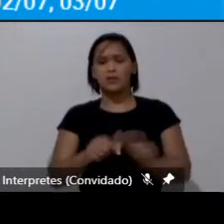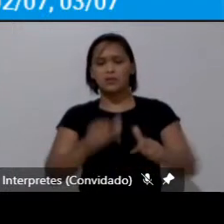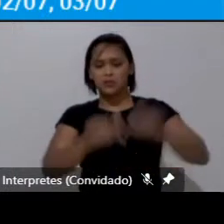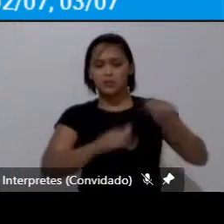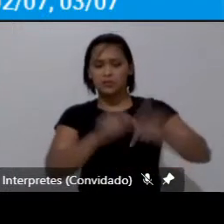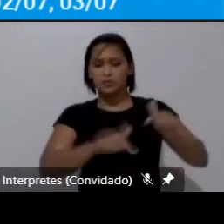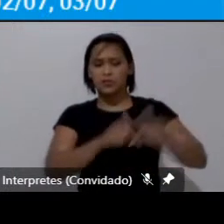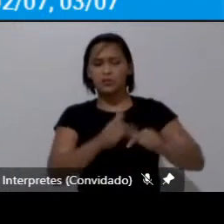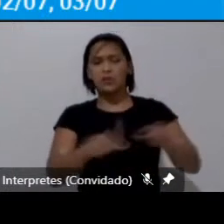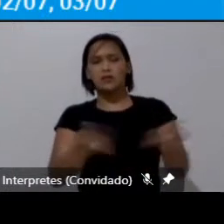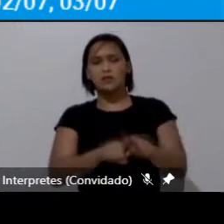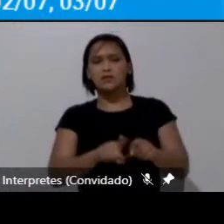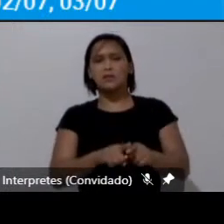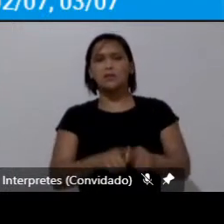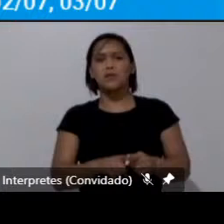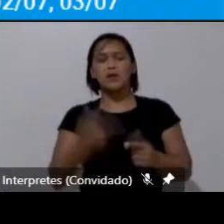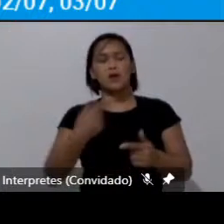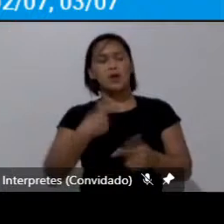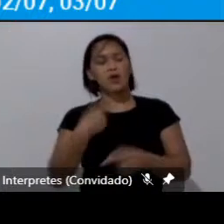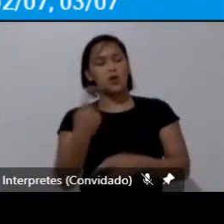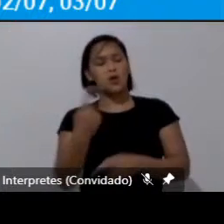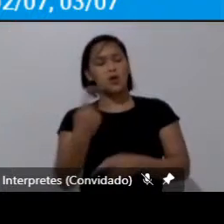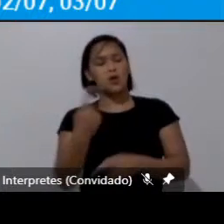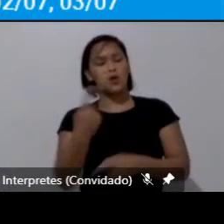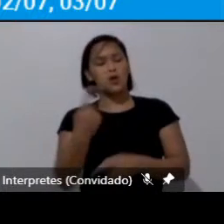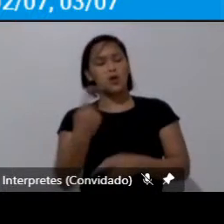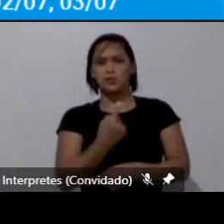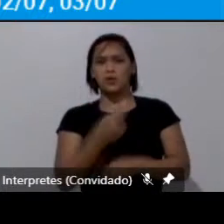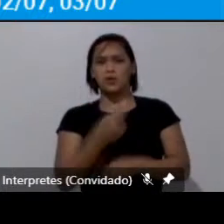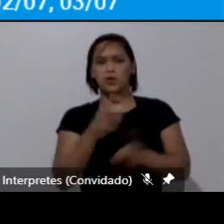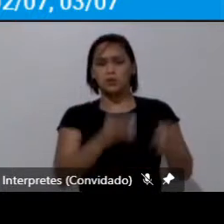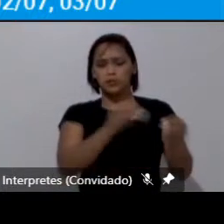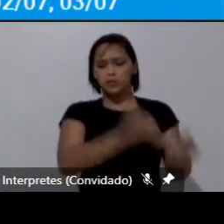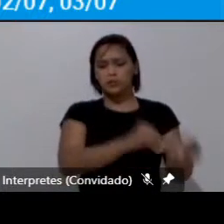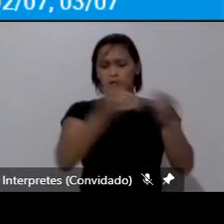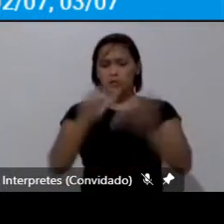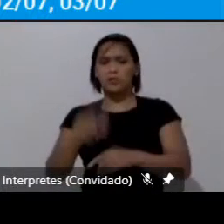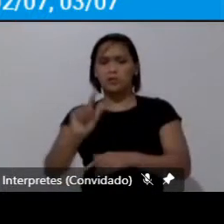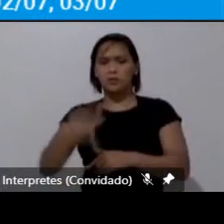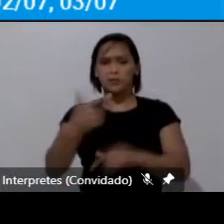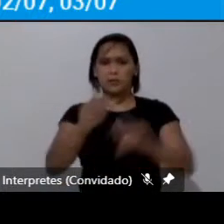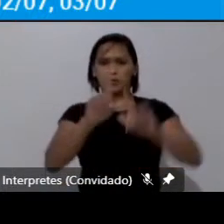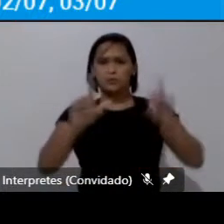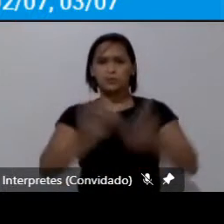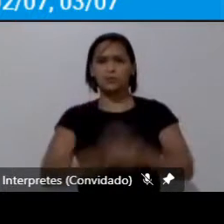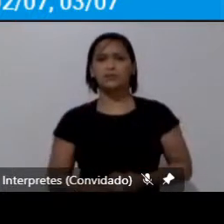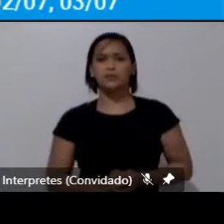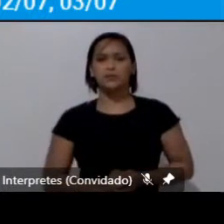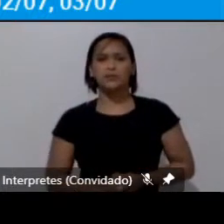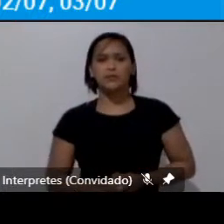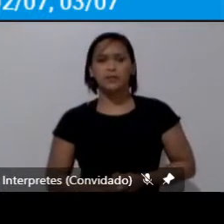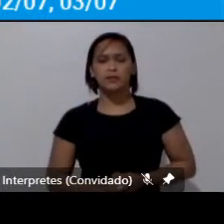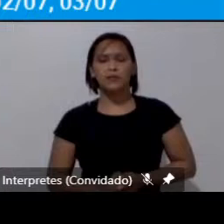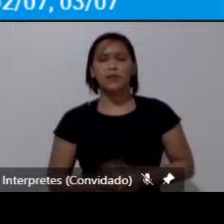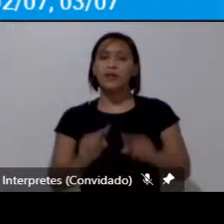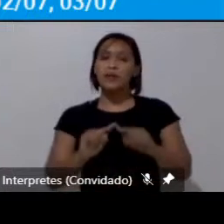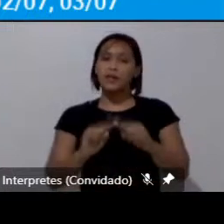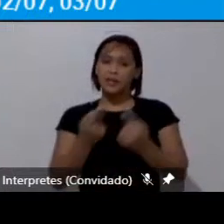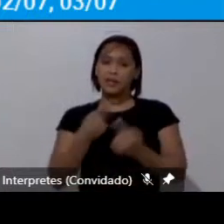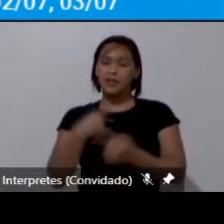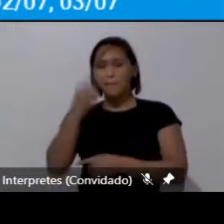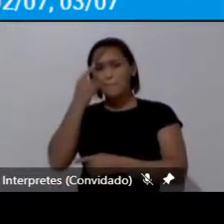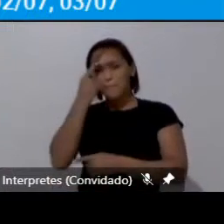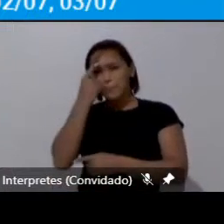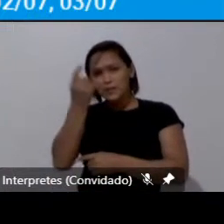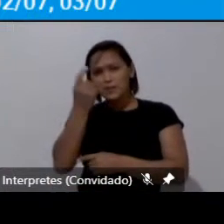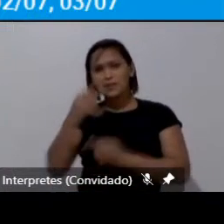mas seja essencialmente pelo nosso deslocamento o próximo então pensar